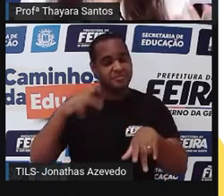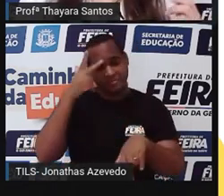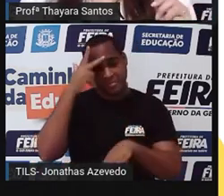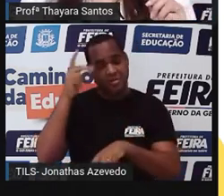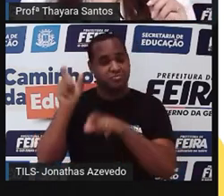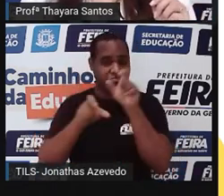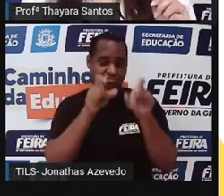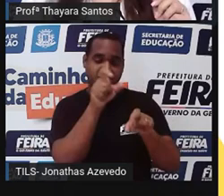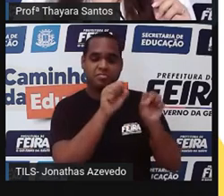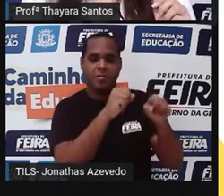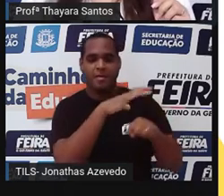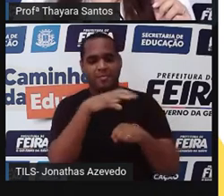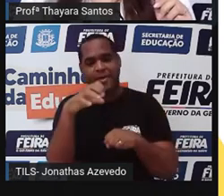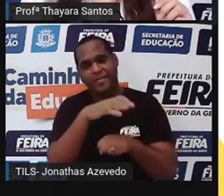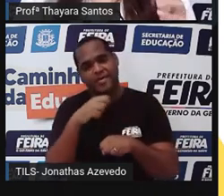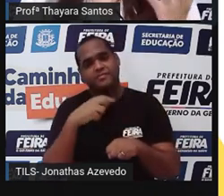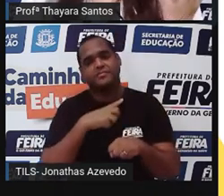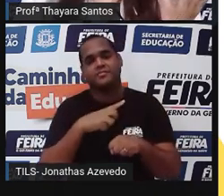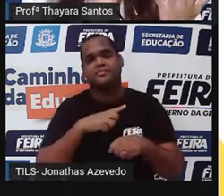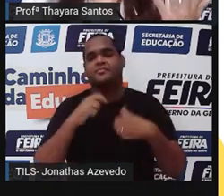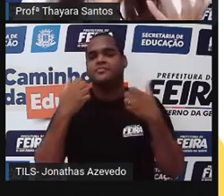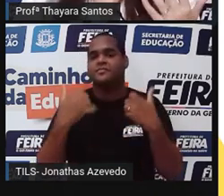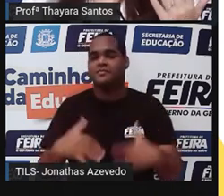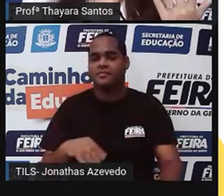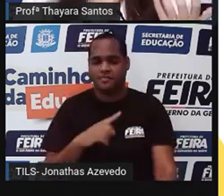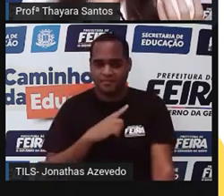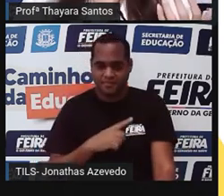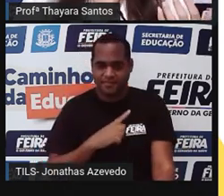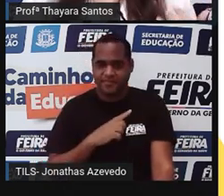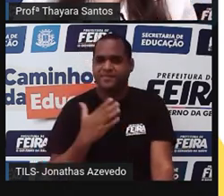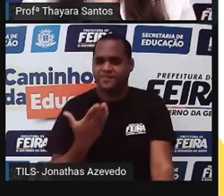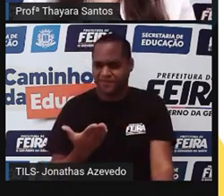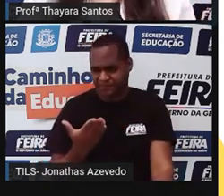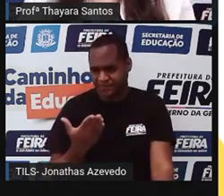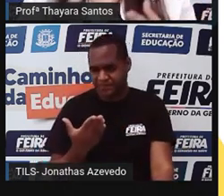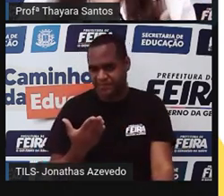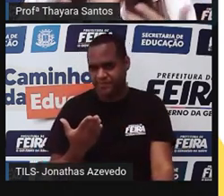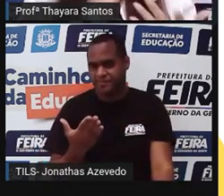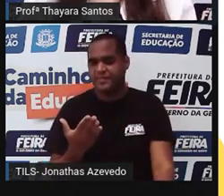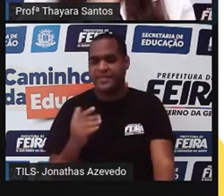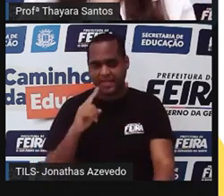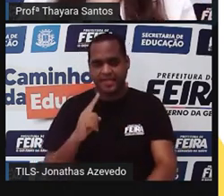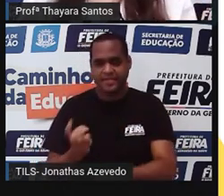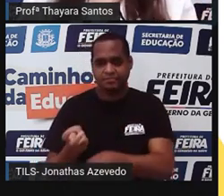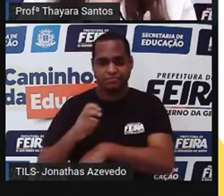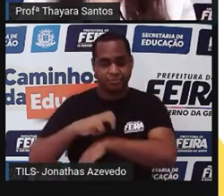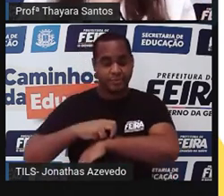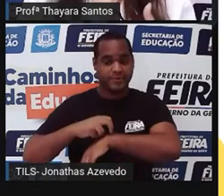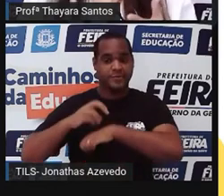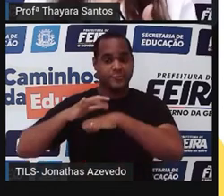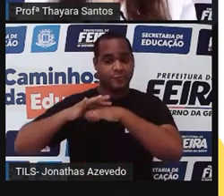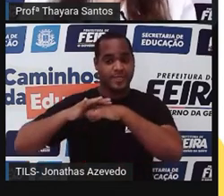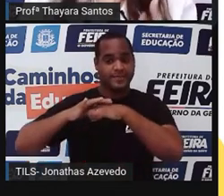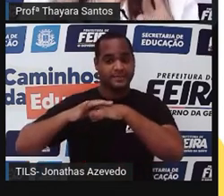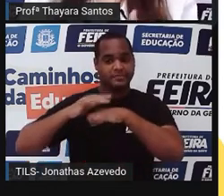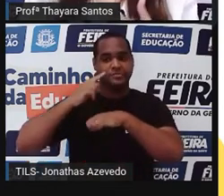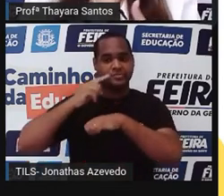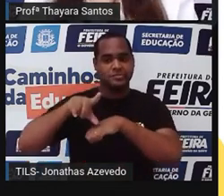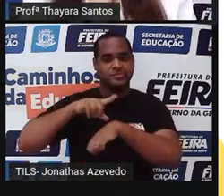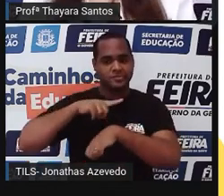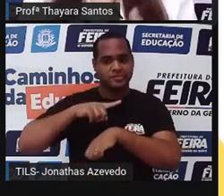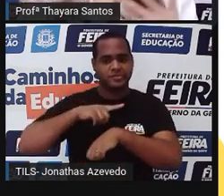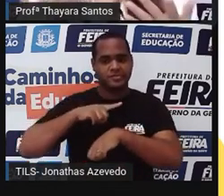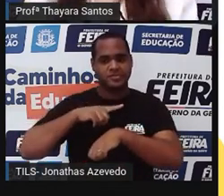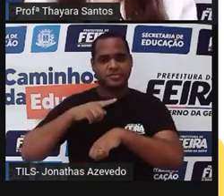Como é o caso mais clássico aí, esse que eu coloquei pra vocês, que é o caso do Aedes aegypti, que é o vetor da